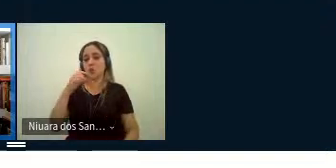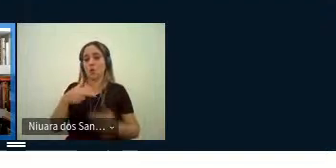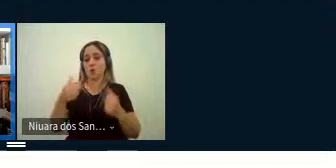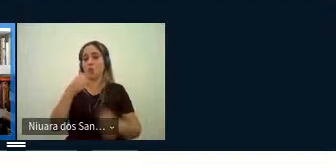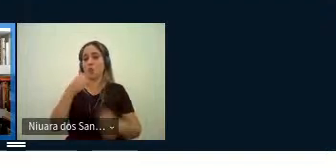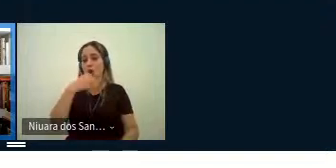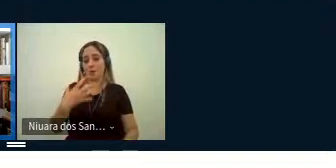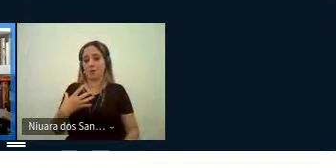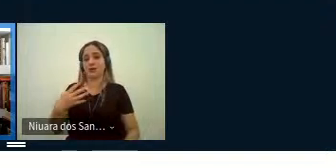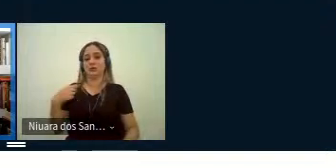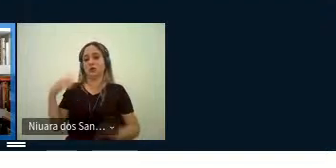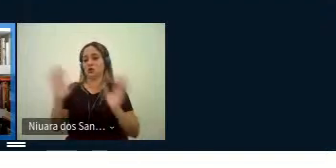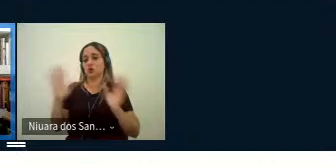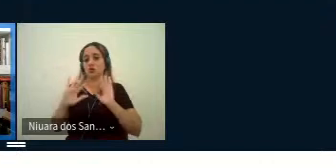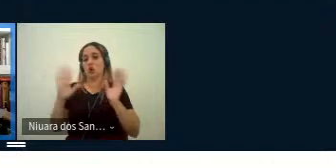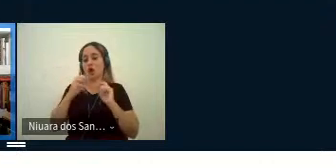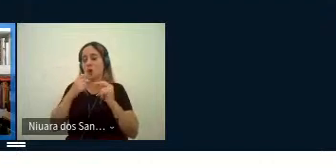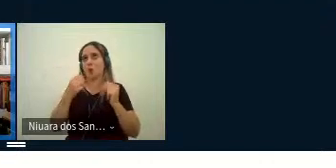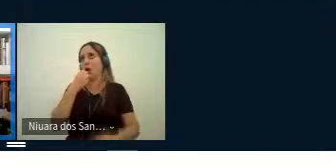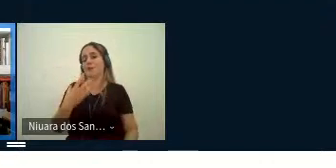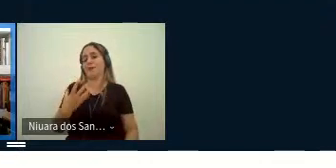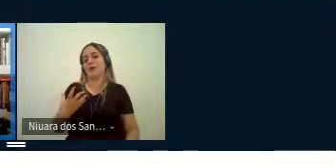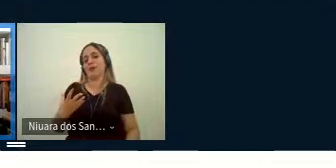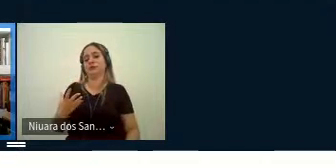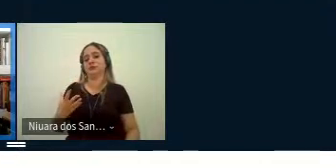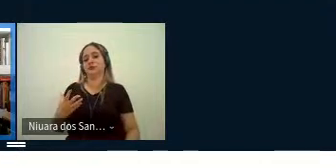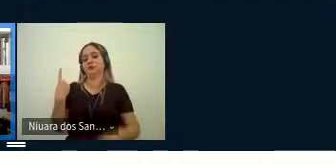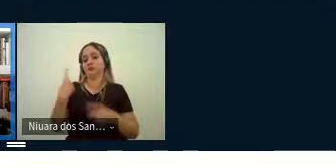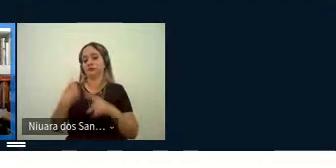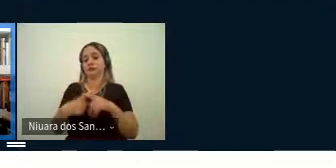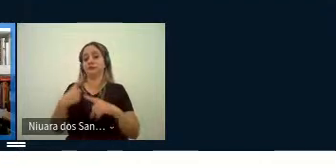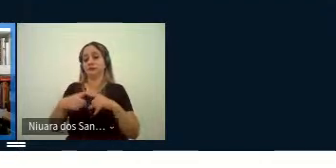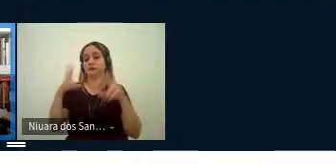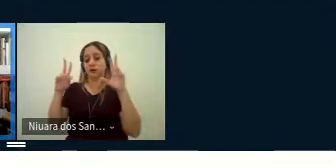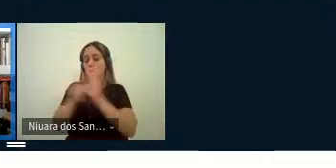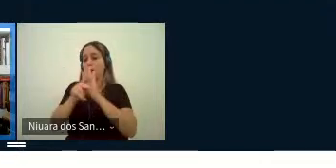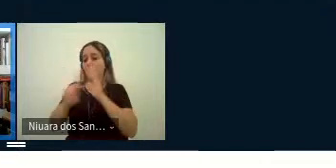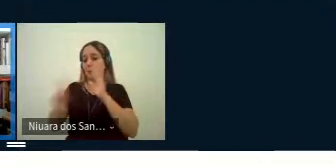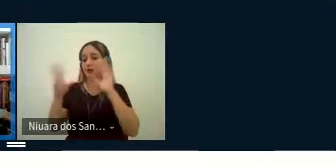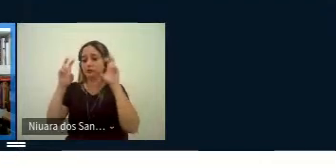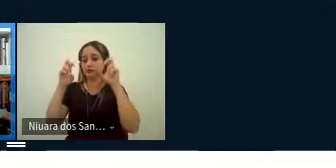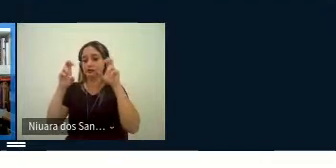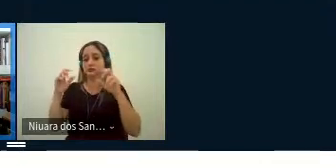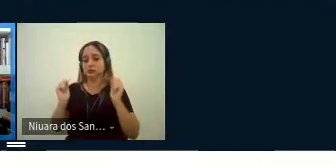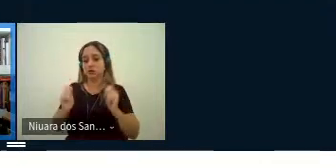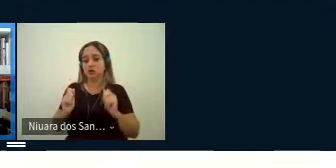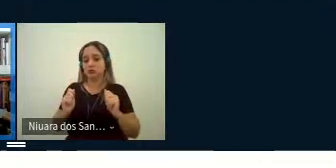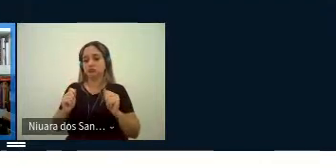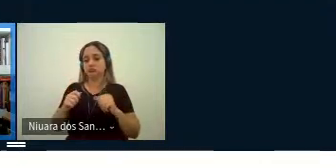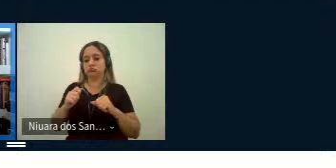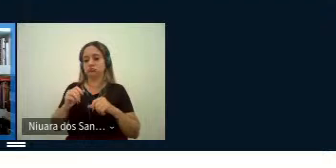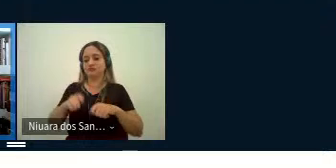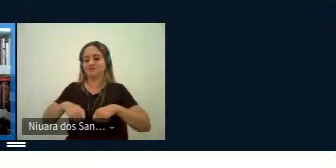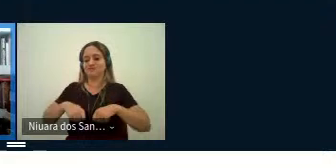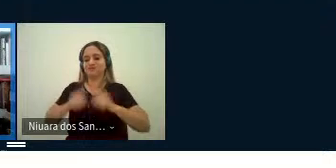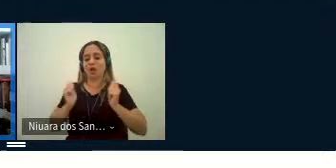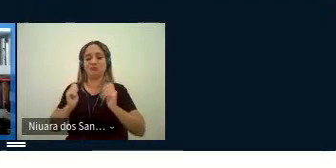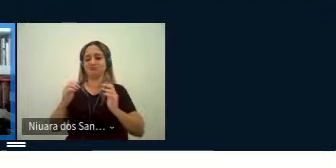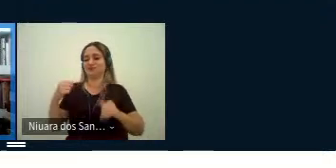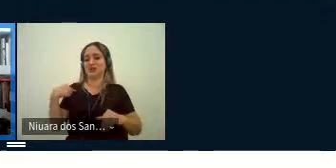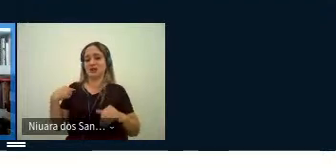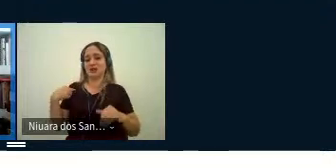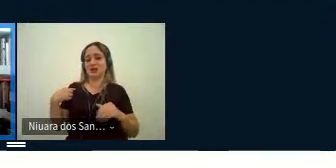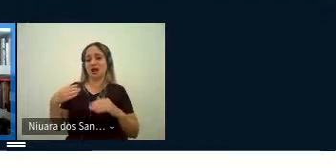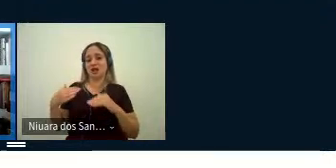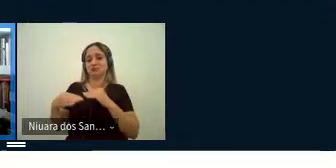conferia sucesso né devido à própria questão da impossibilidade das equivalências completas